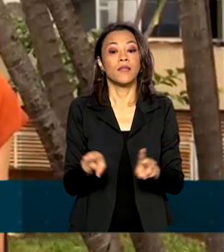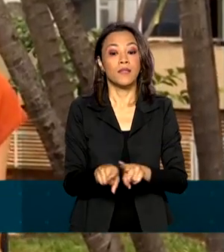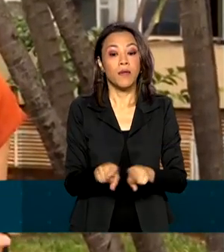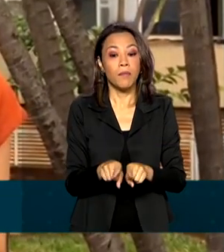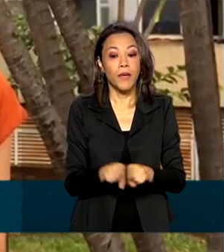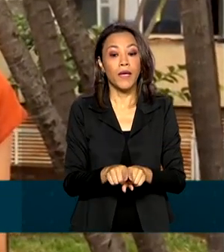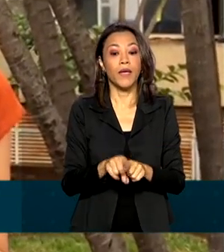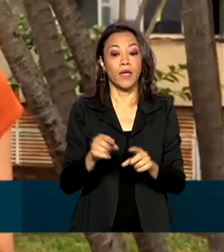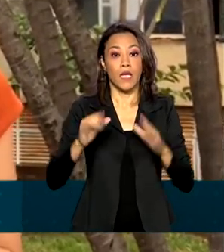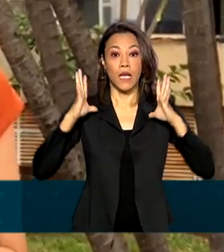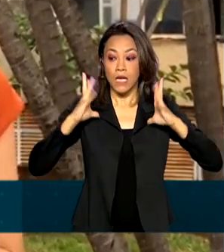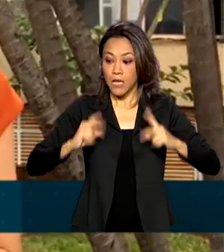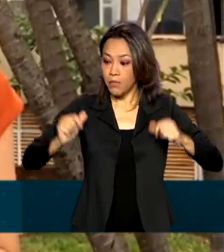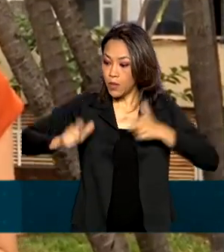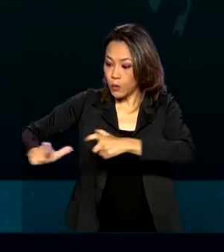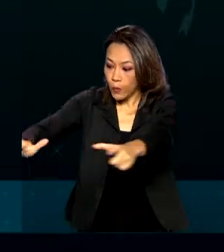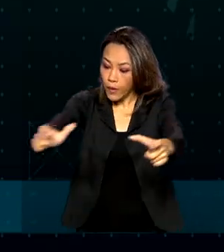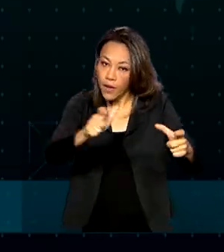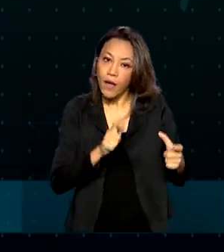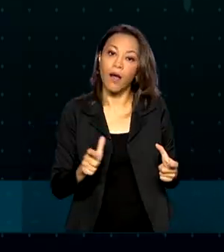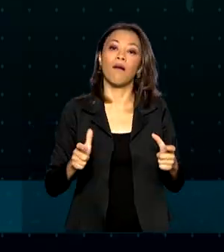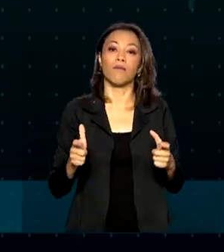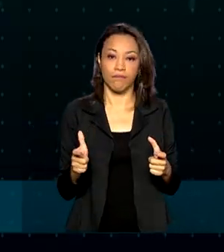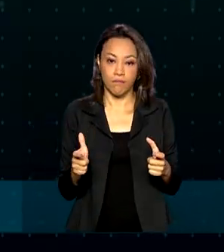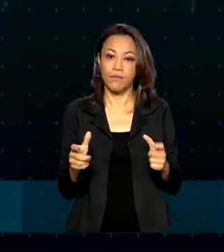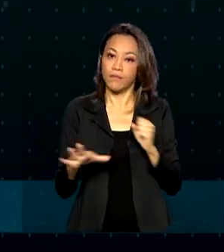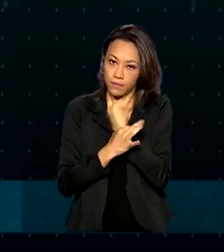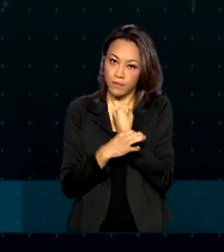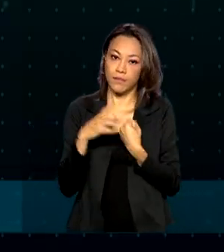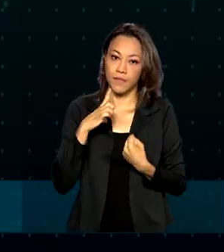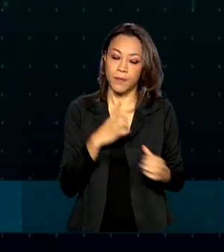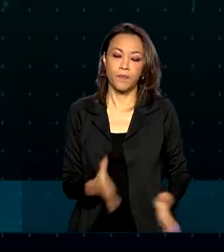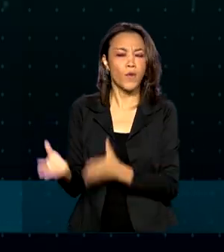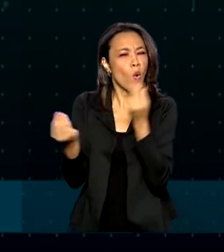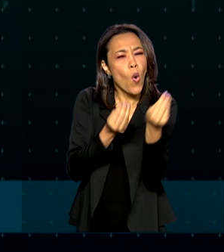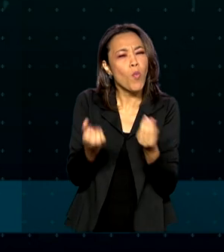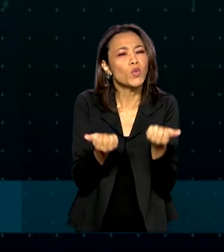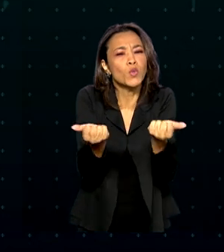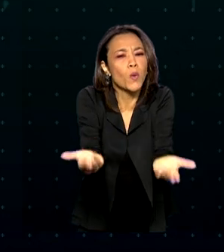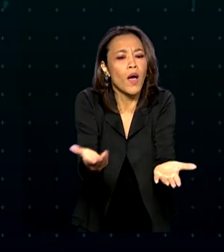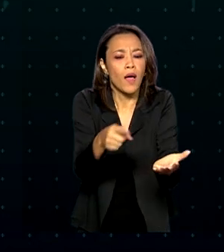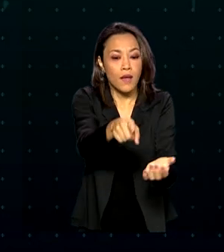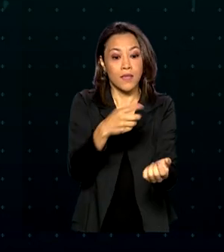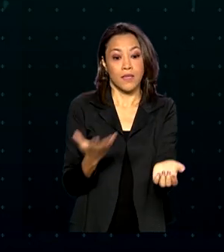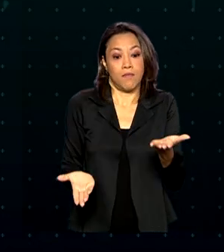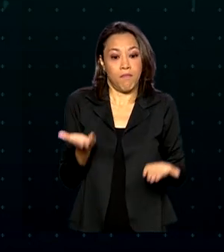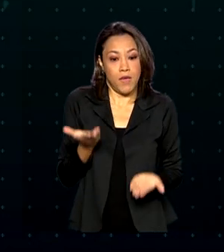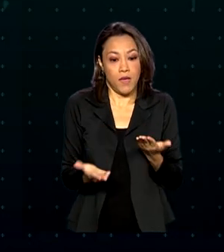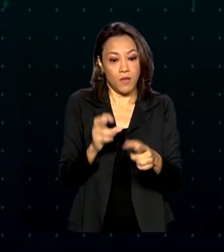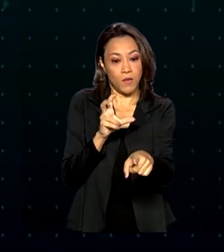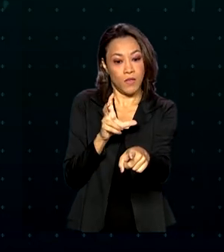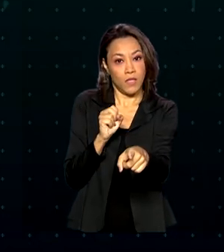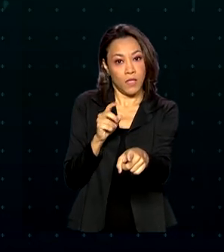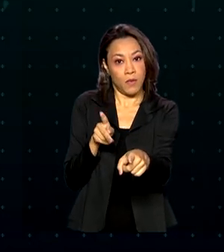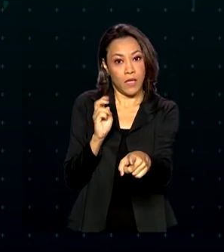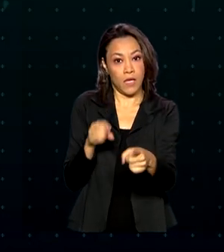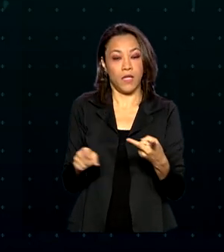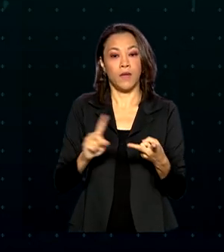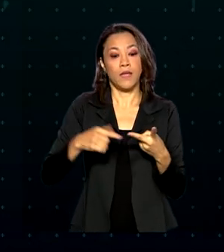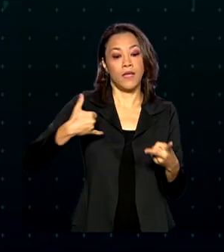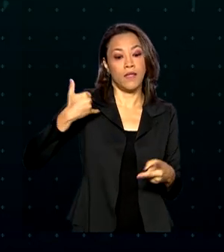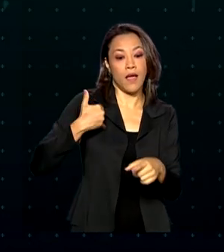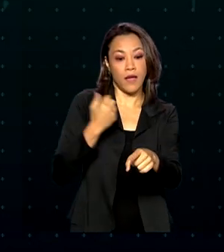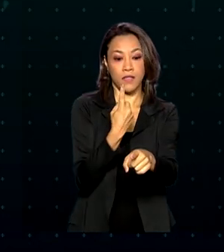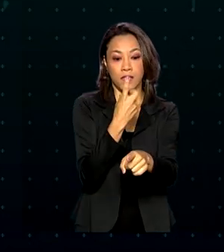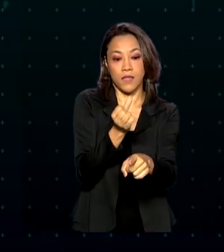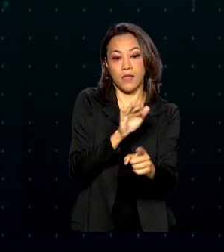higienização dos ambientes também aumentou. Para ser um doador, é preciso pesar no mínimo 50 quilos, ter entre 16 e